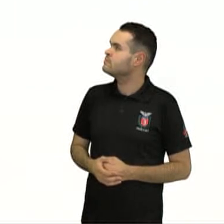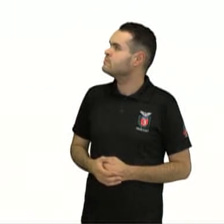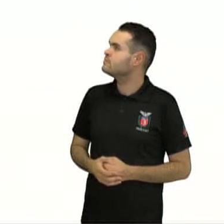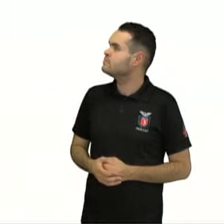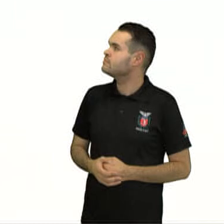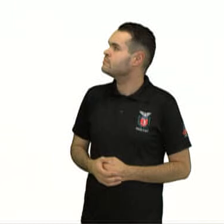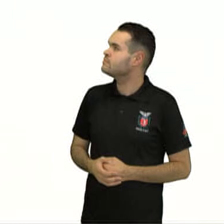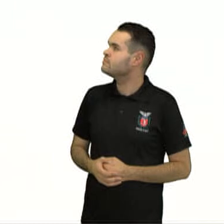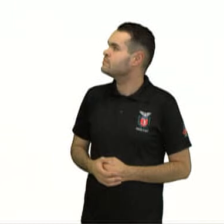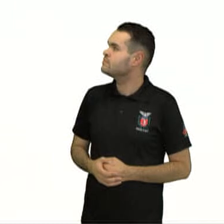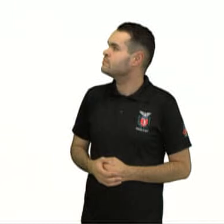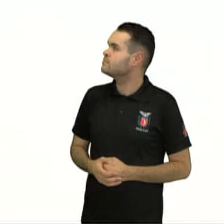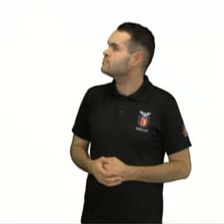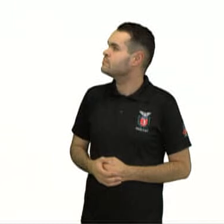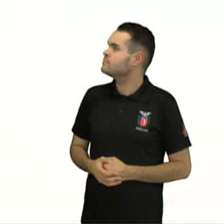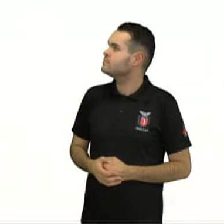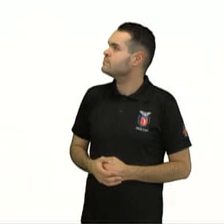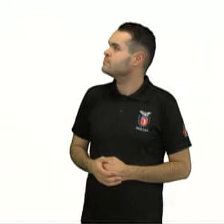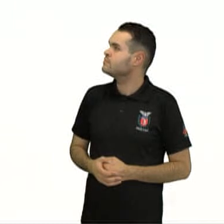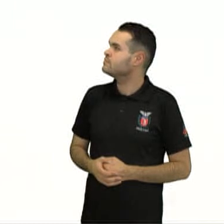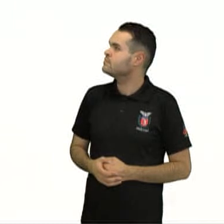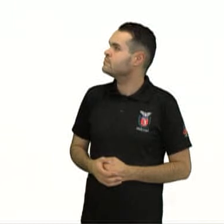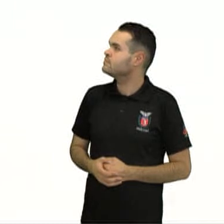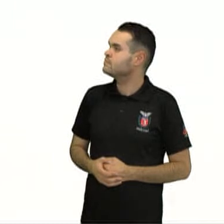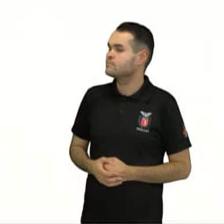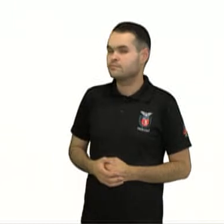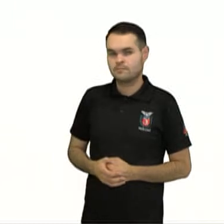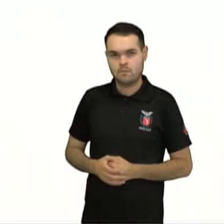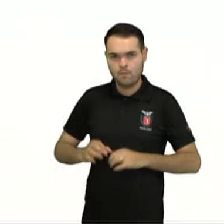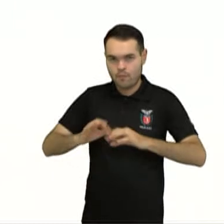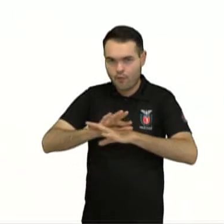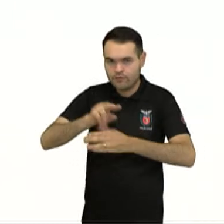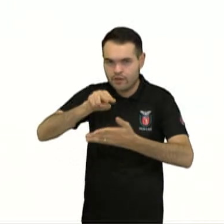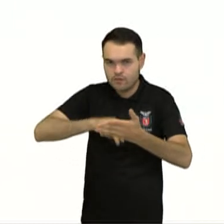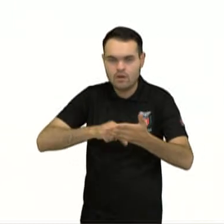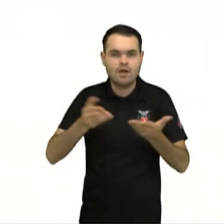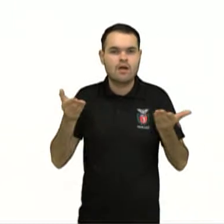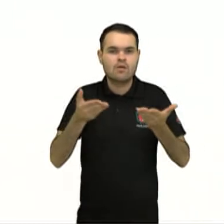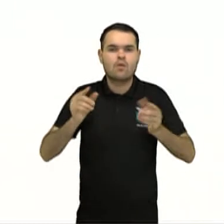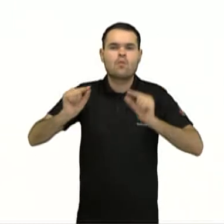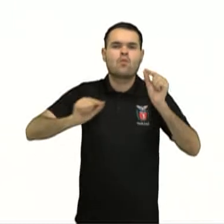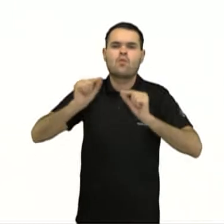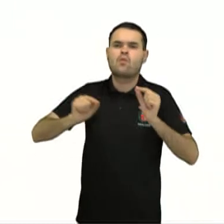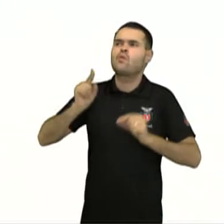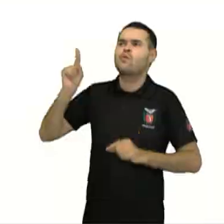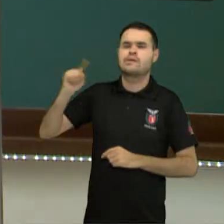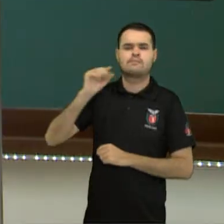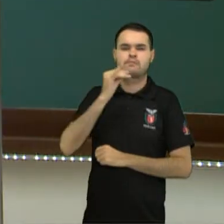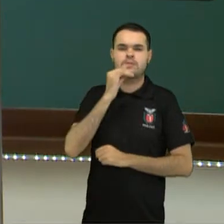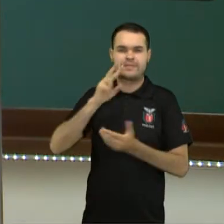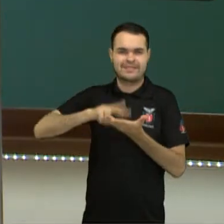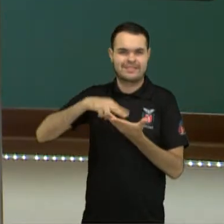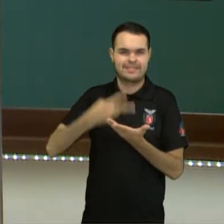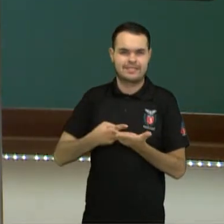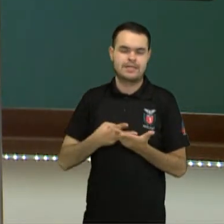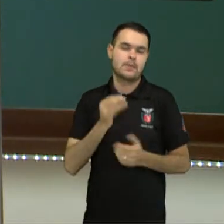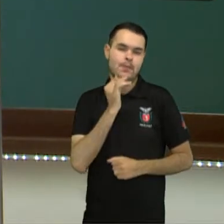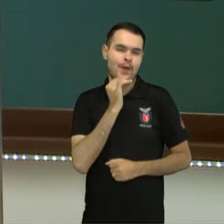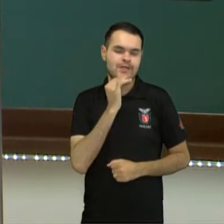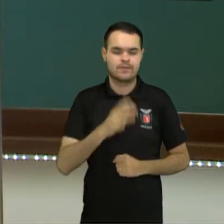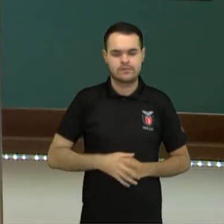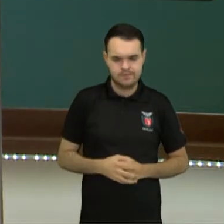somos e fazer o que mais nos gusta? Então, que passaria se, de repente,